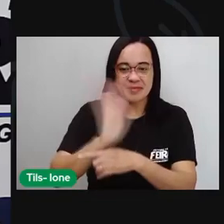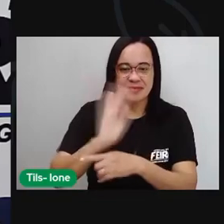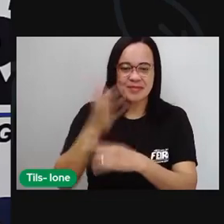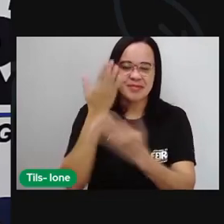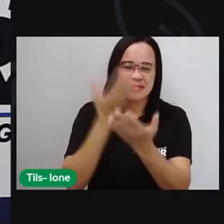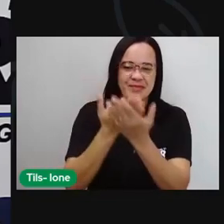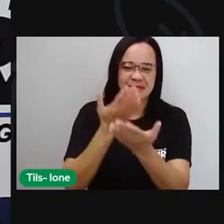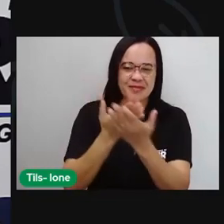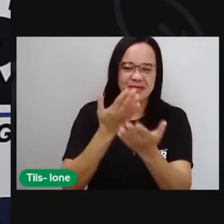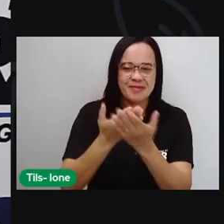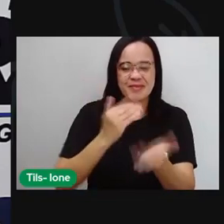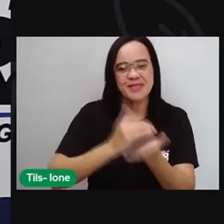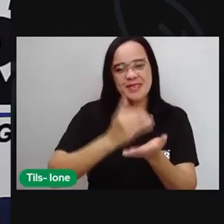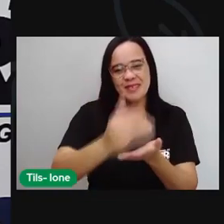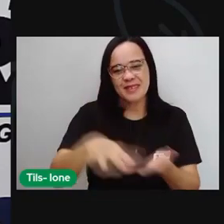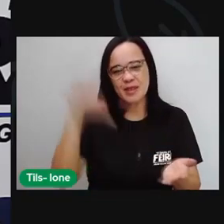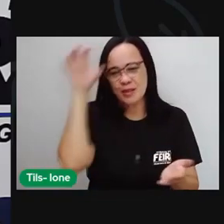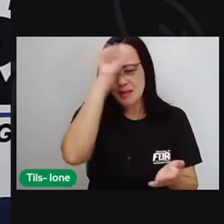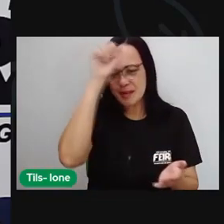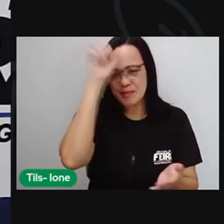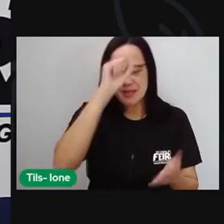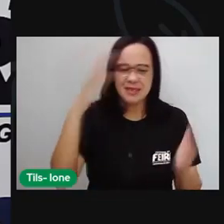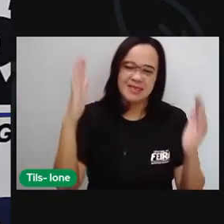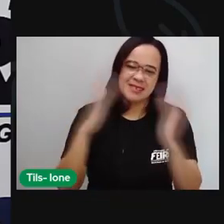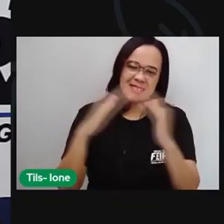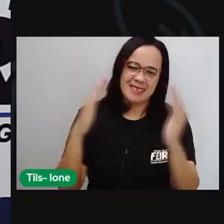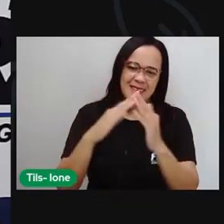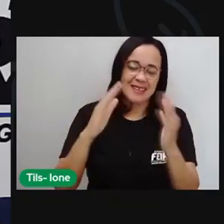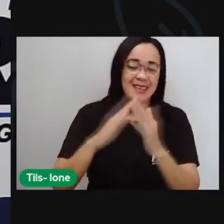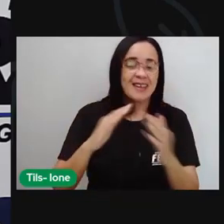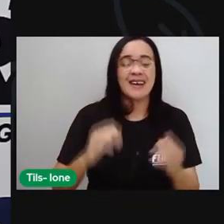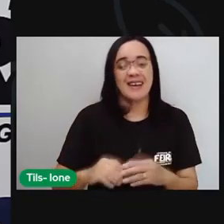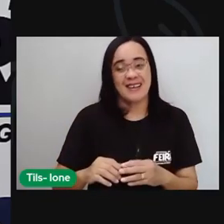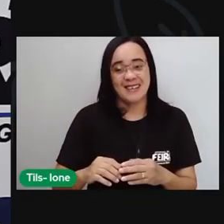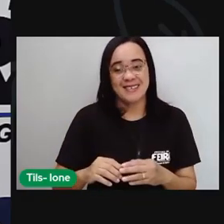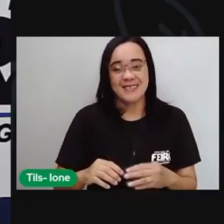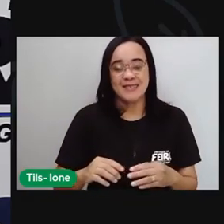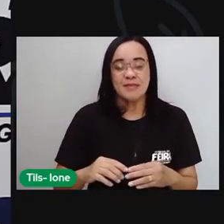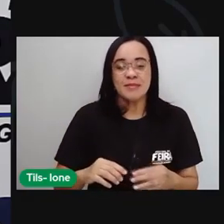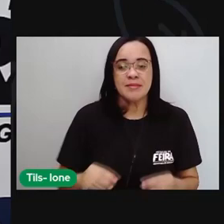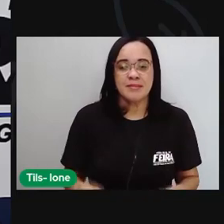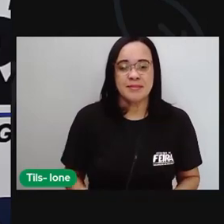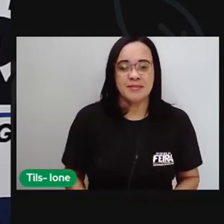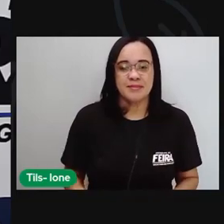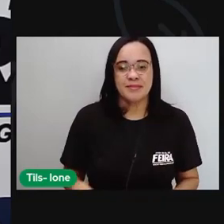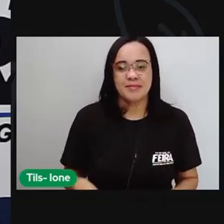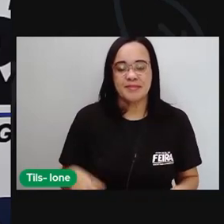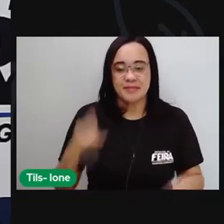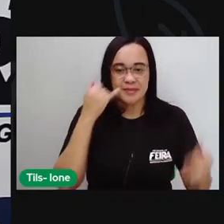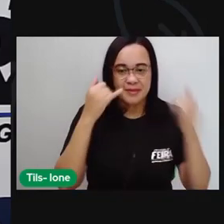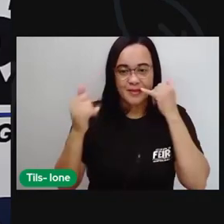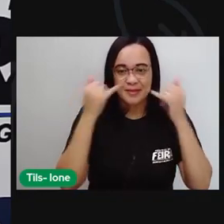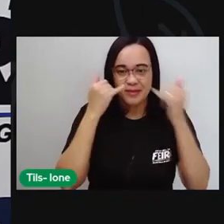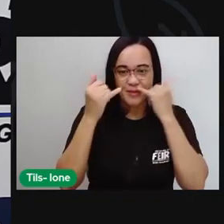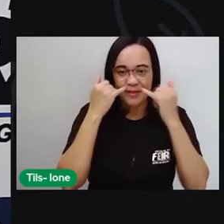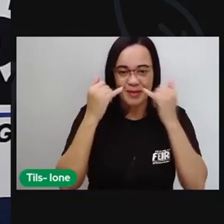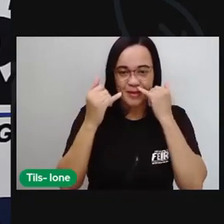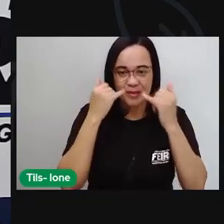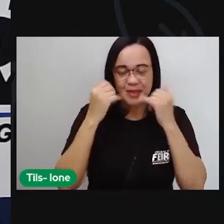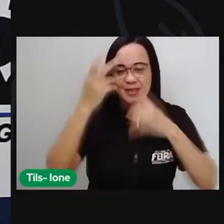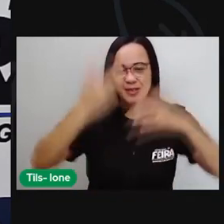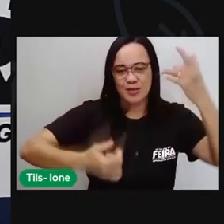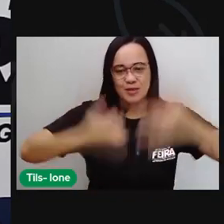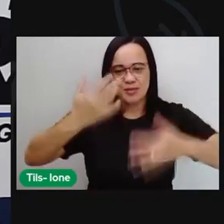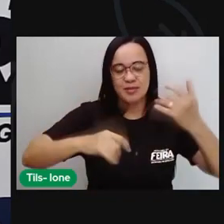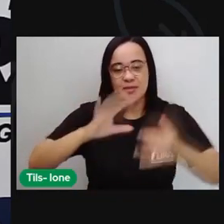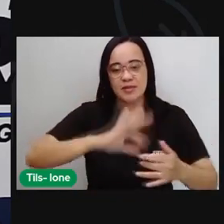começarmos aí a aprender você de casa para o outro lado da tela, passando aí as informações, as orientações que vão